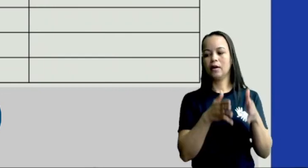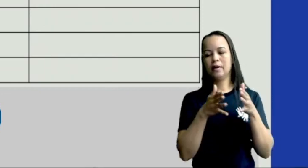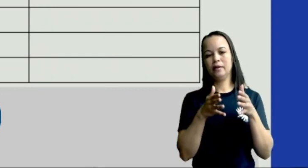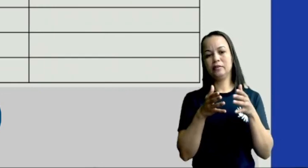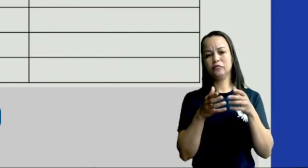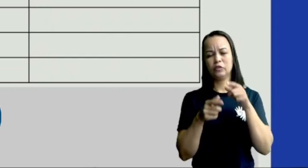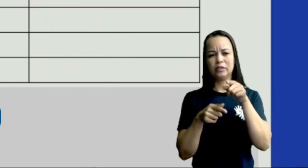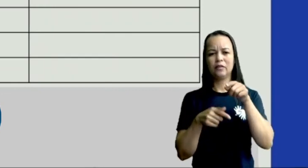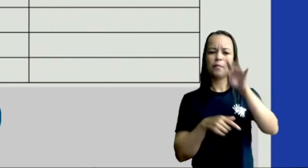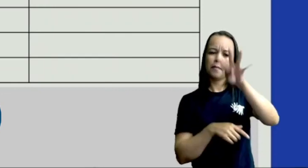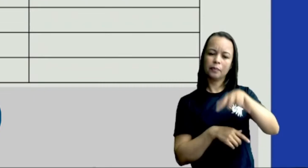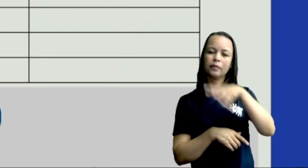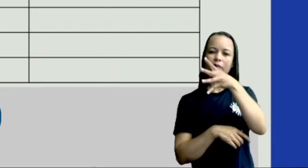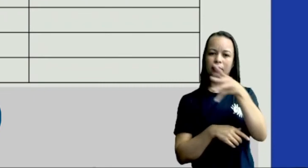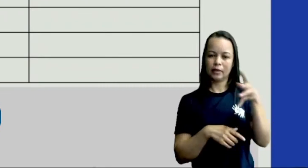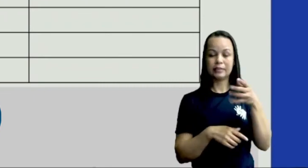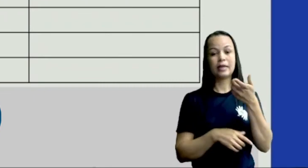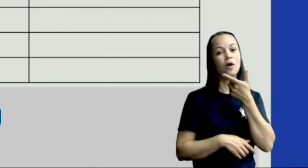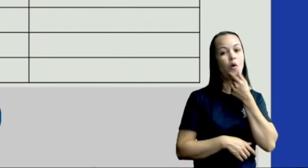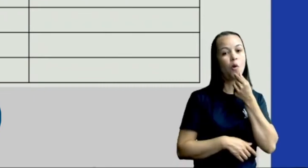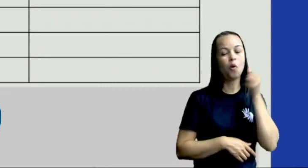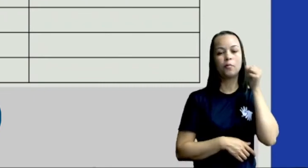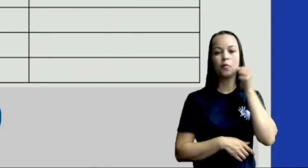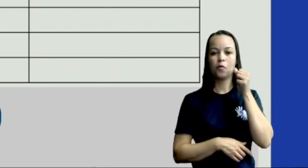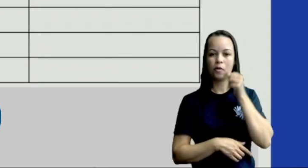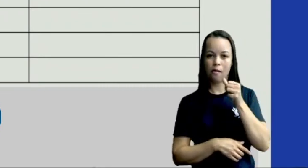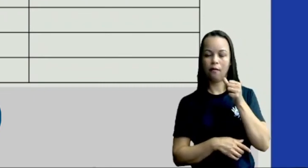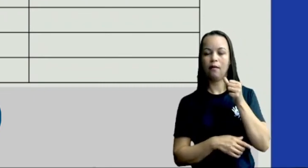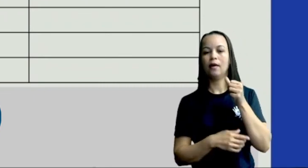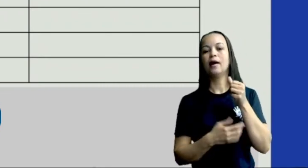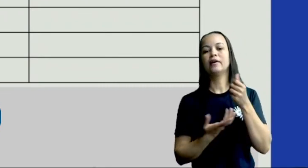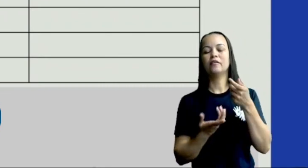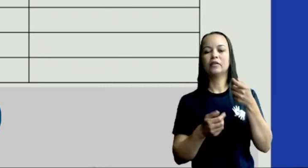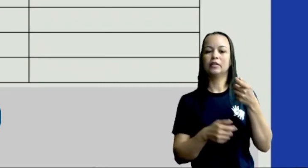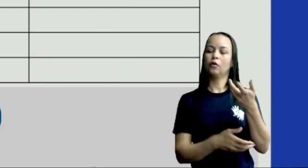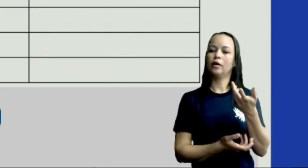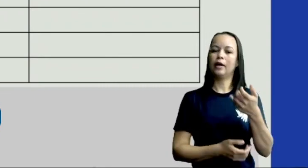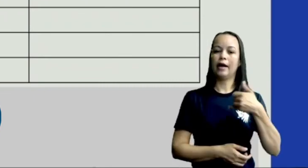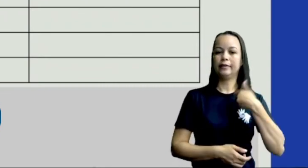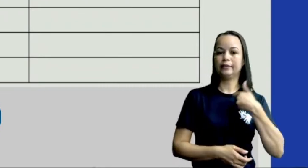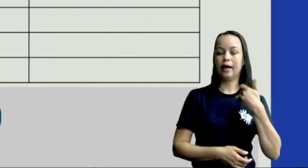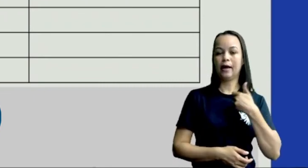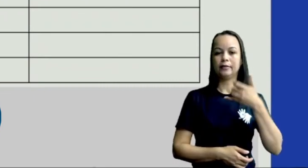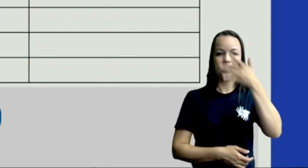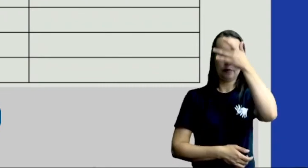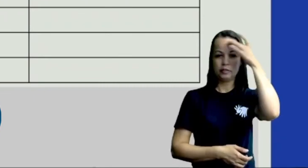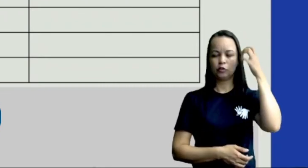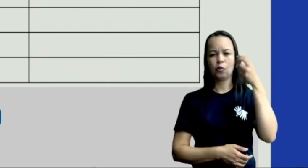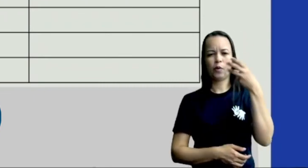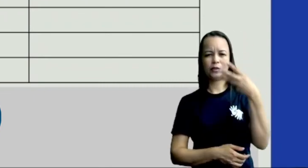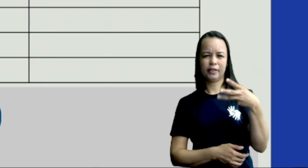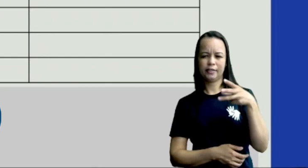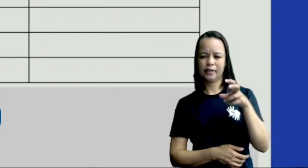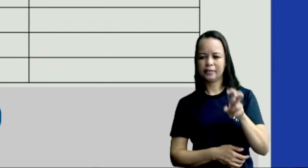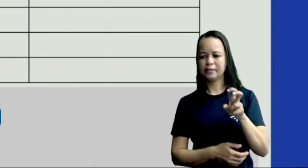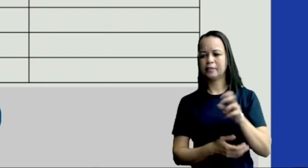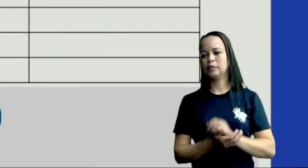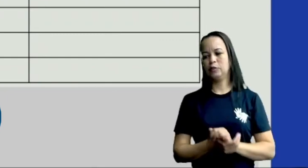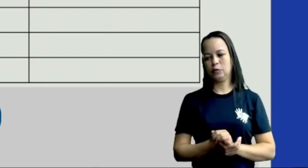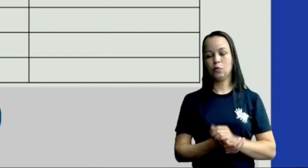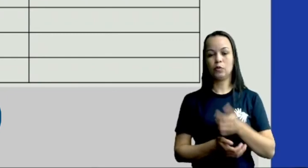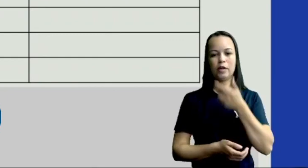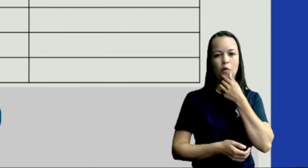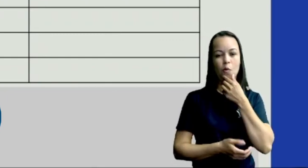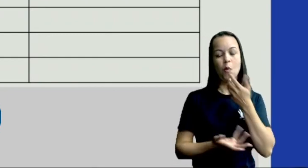se é homem ou mulher e aí vai colocar a idade da pessoa 35 é homem se já tomou a primeira